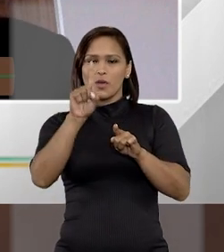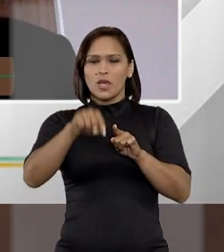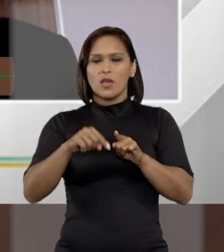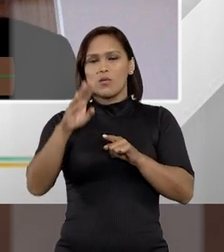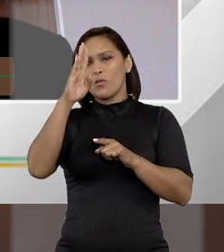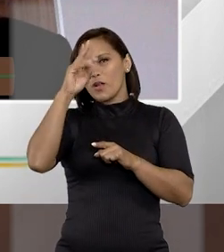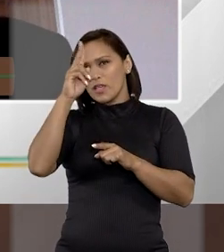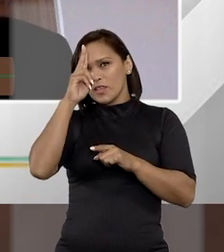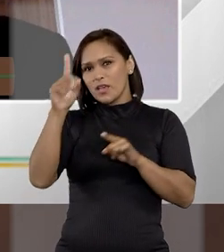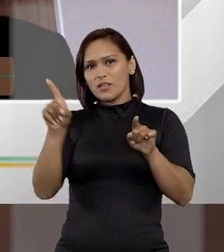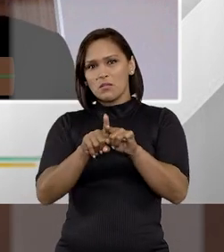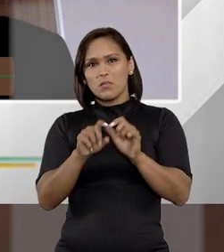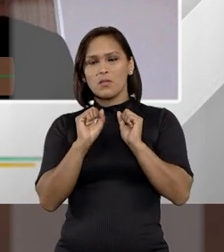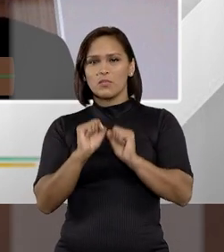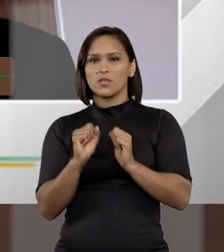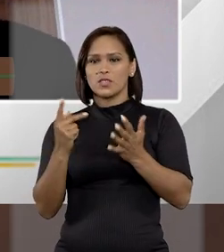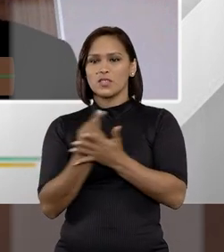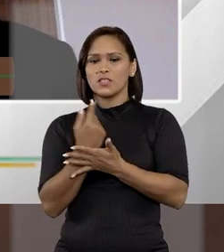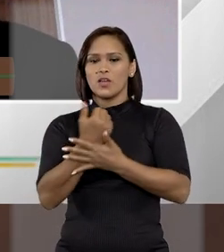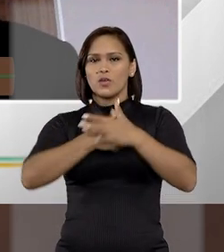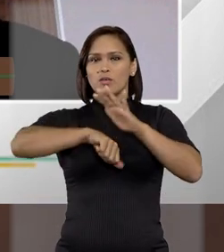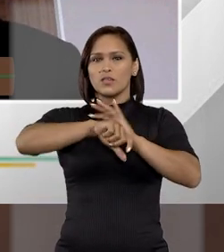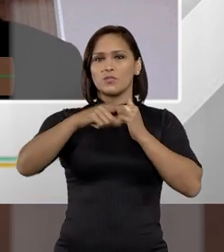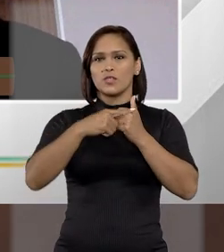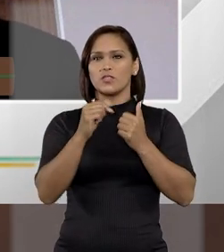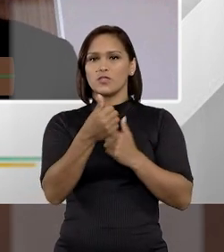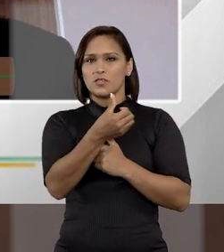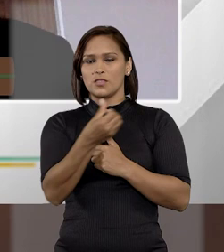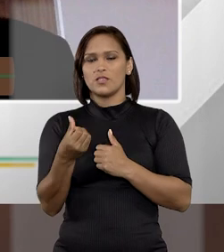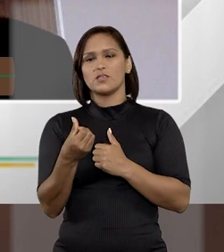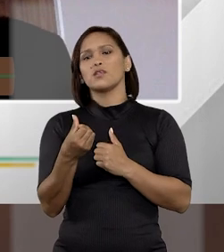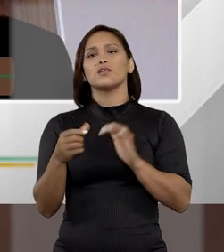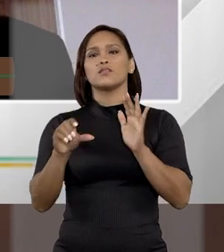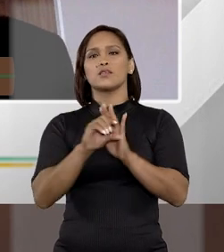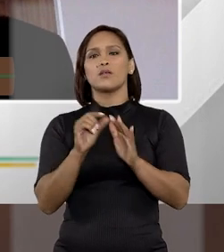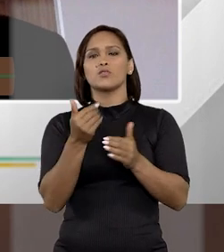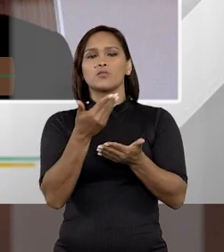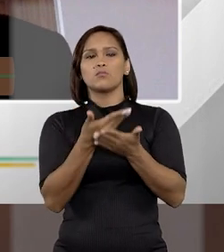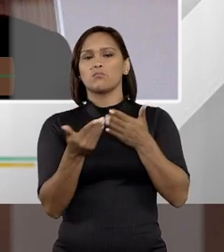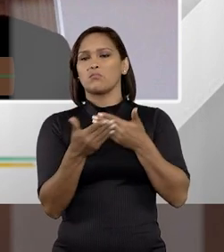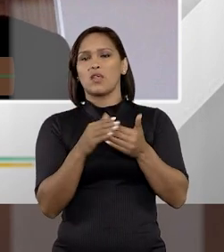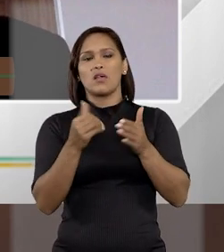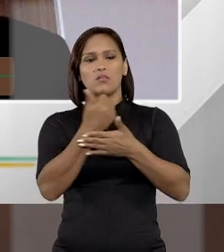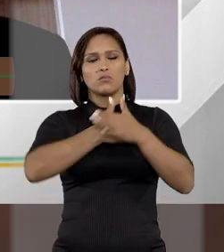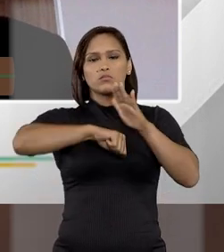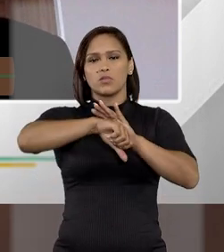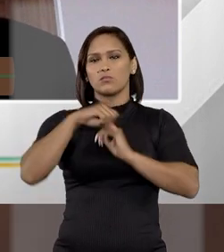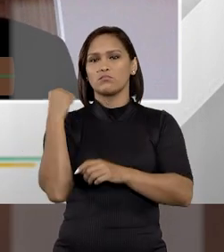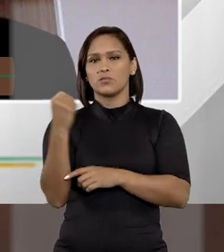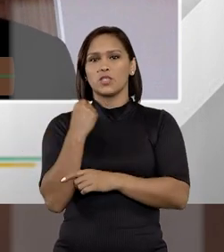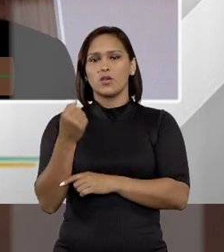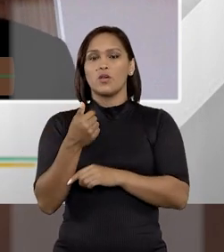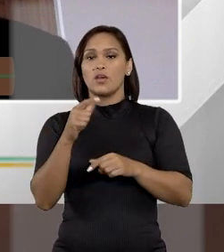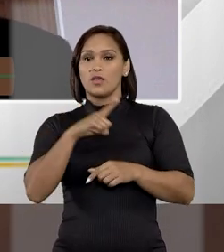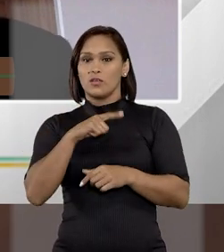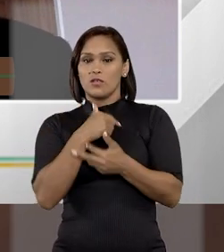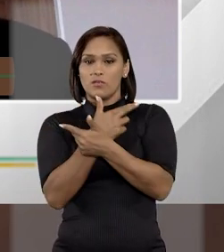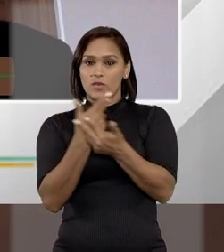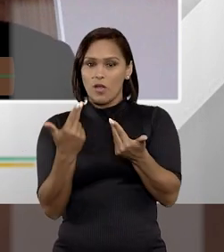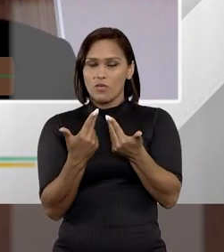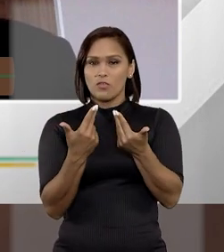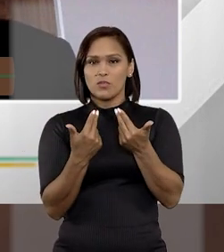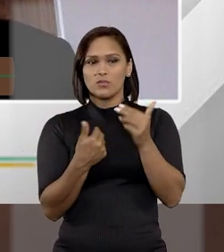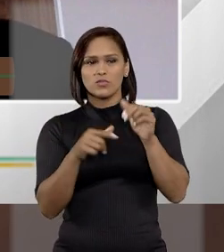analogia em malamparte, inseriria o crime do artigo 16, caput, mas sem qualquer hediondo desse, então houve algumas